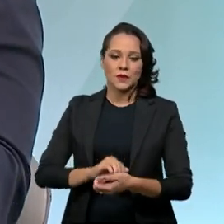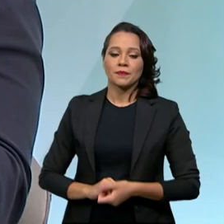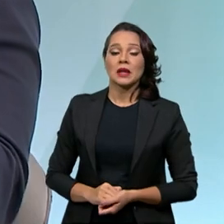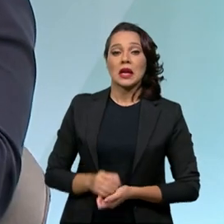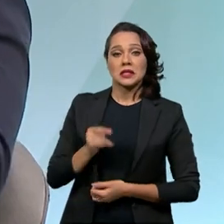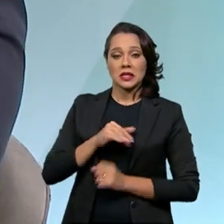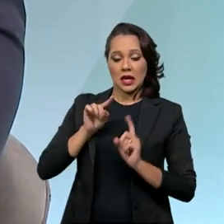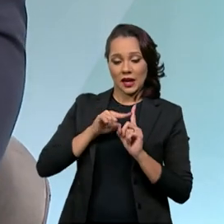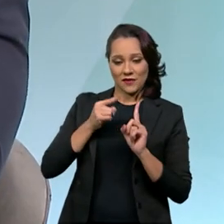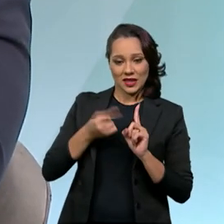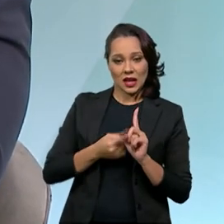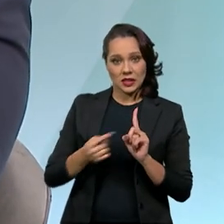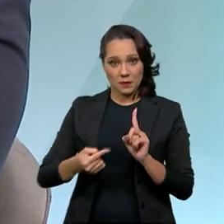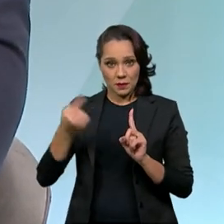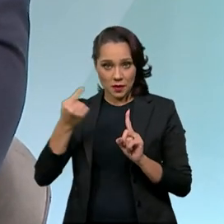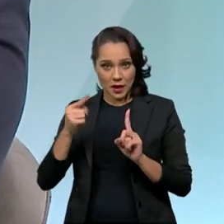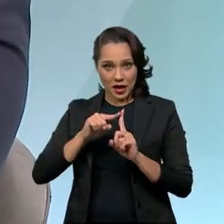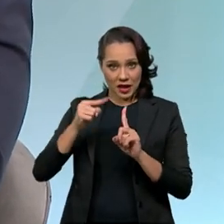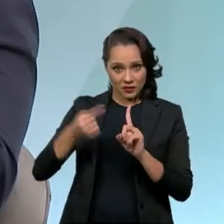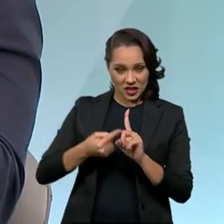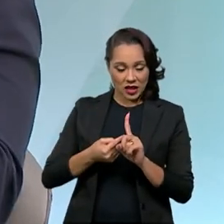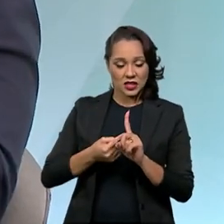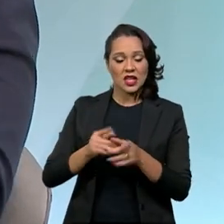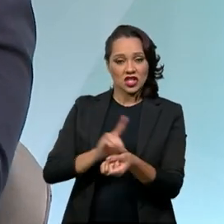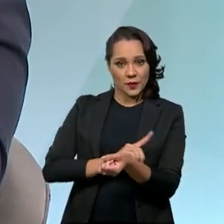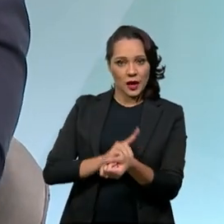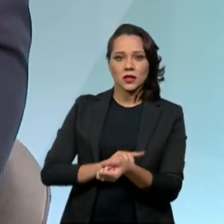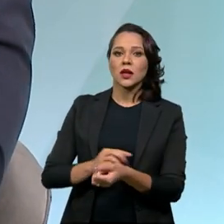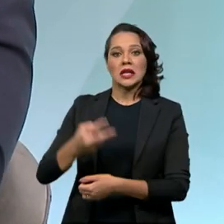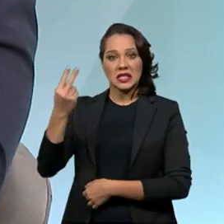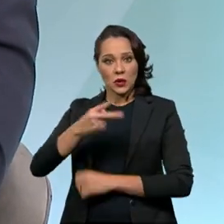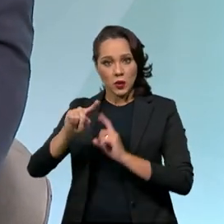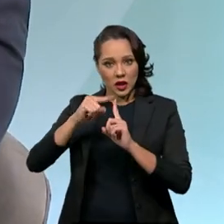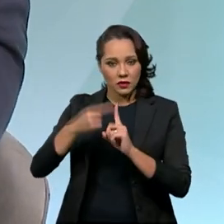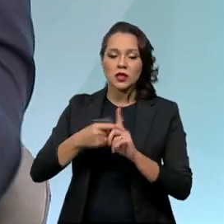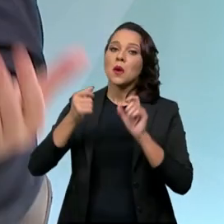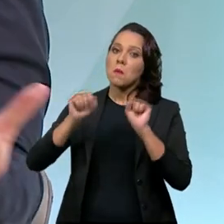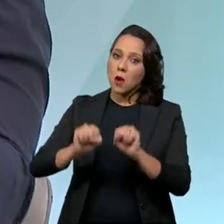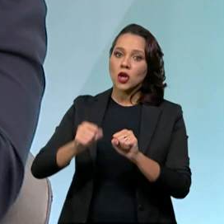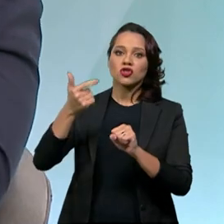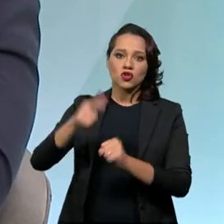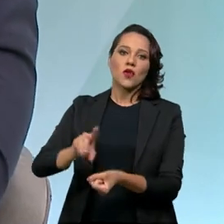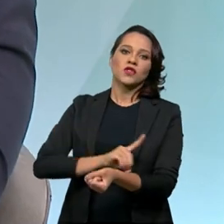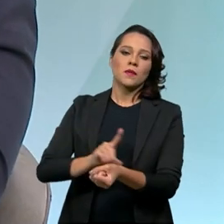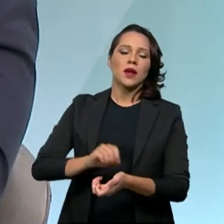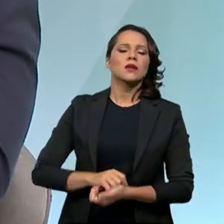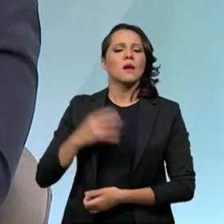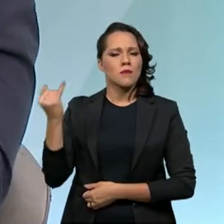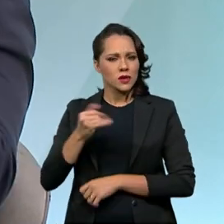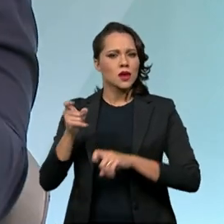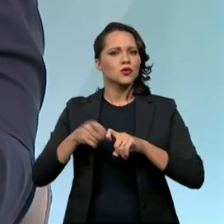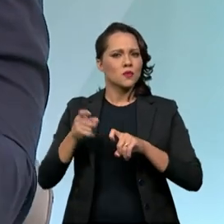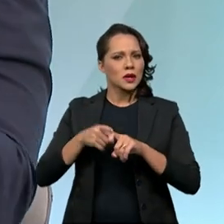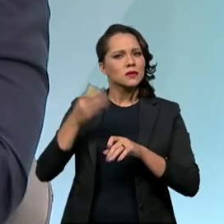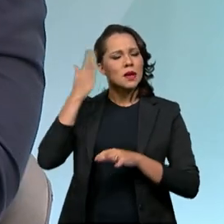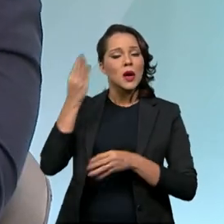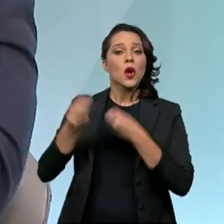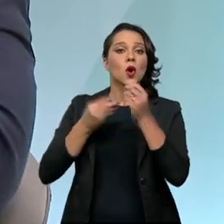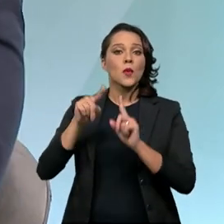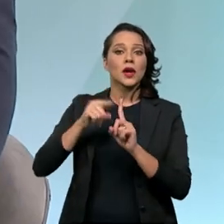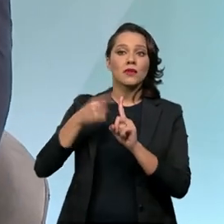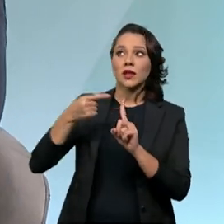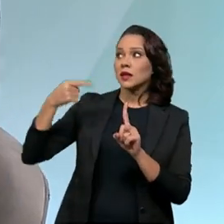a sua chance de ter na gravidez posterior, ela aumenta. Então, é importante para a obstetra saber também sua história pregressa das